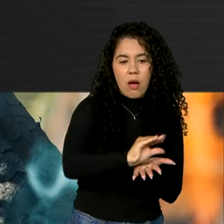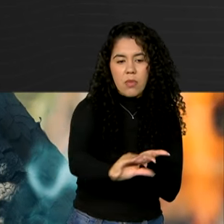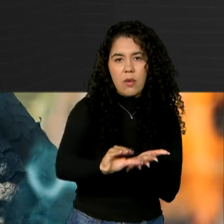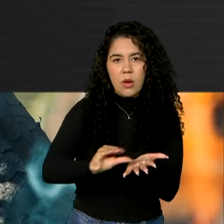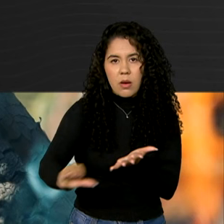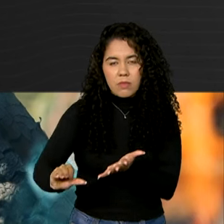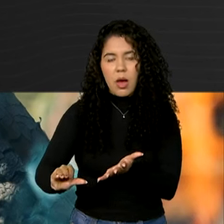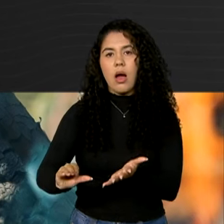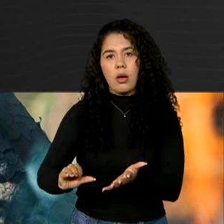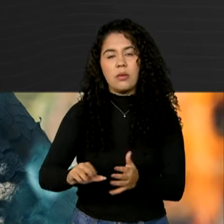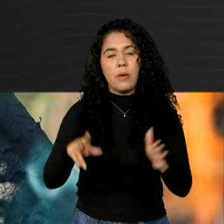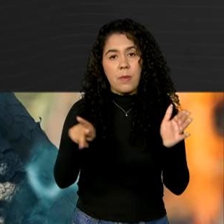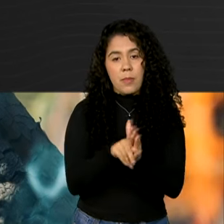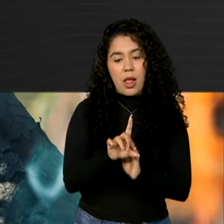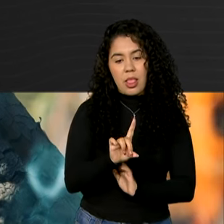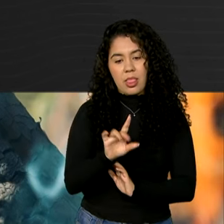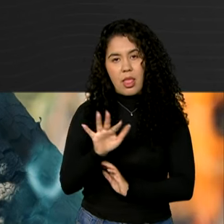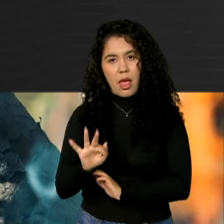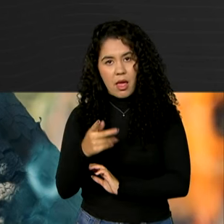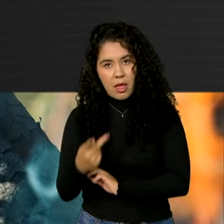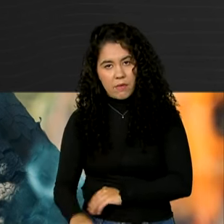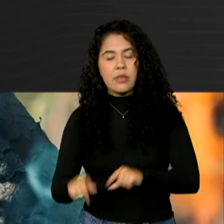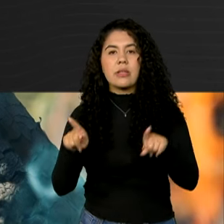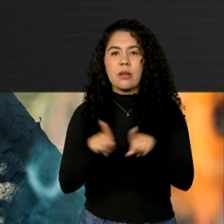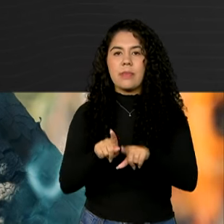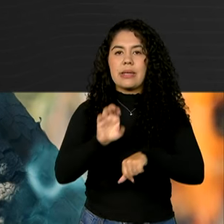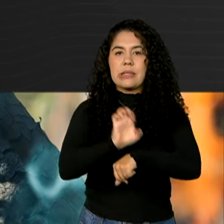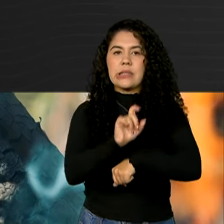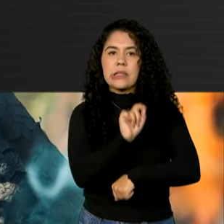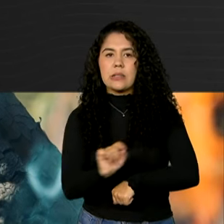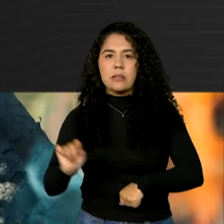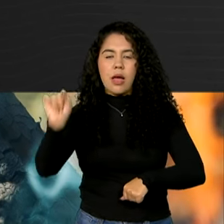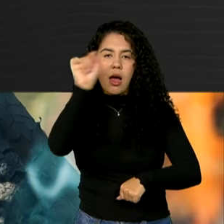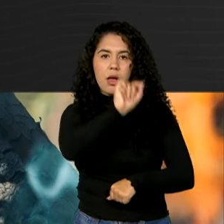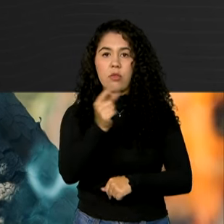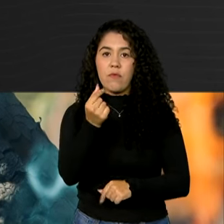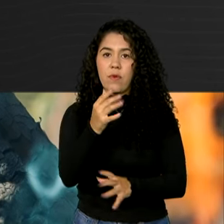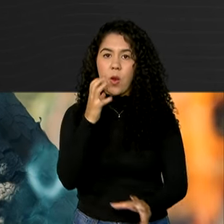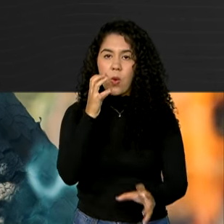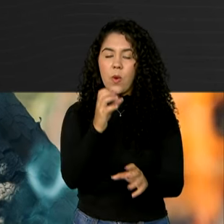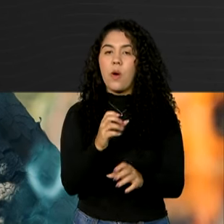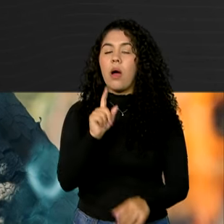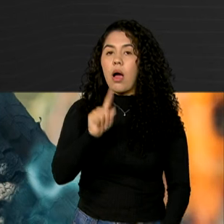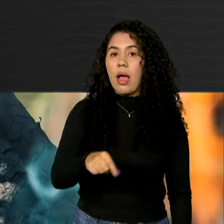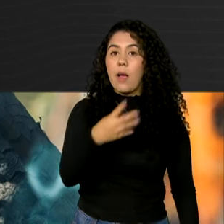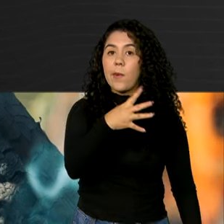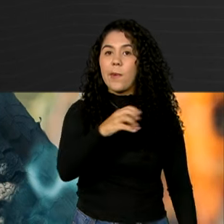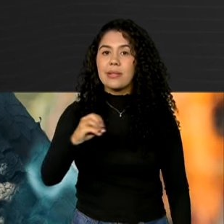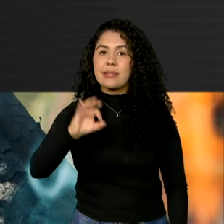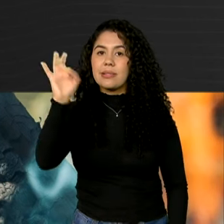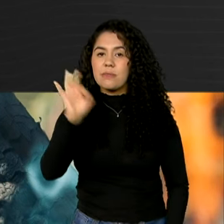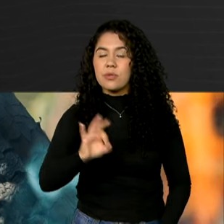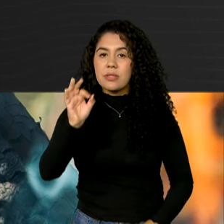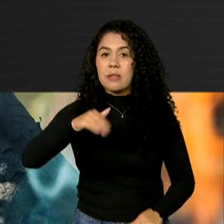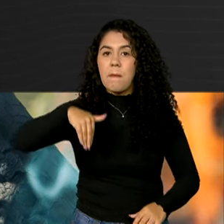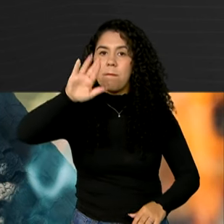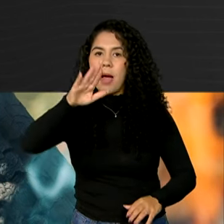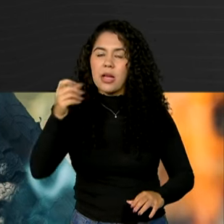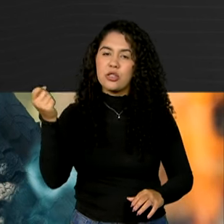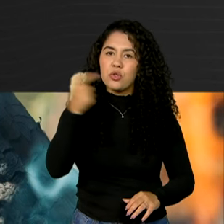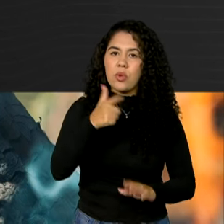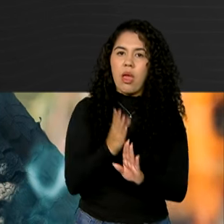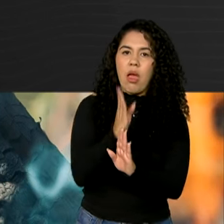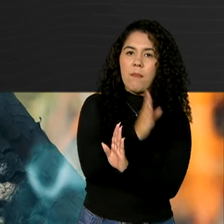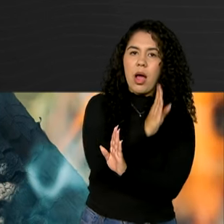dos Estados e do Distrito Federal. O valor corresponde a 400% a mais em relação a todo o ano de